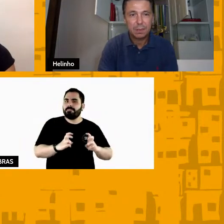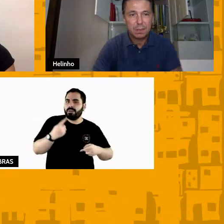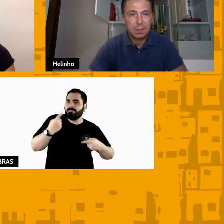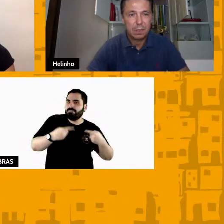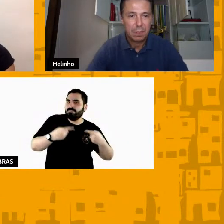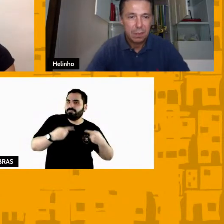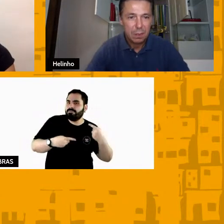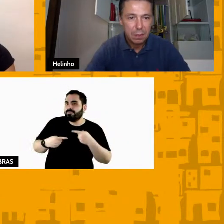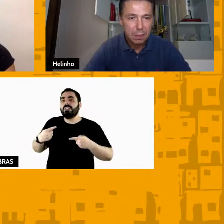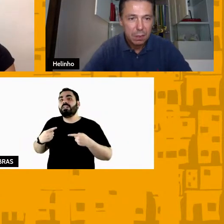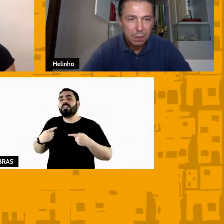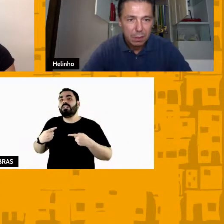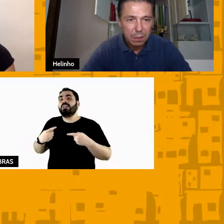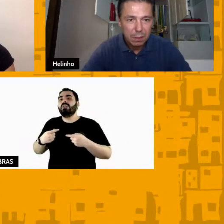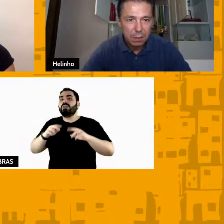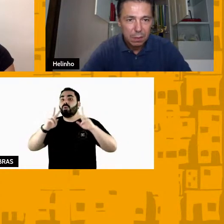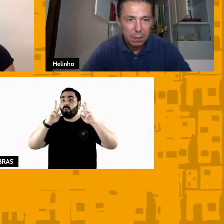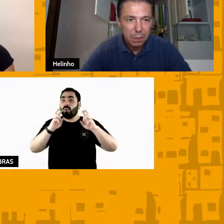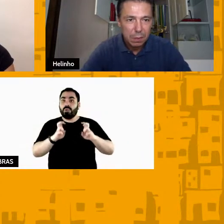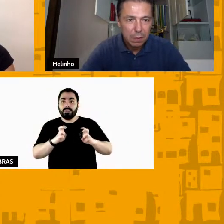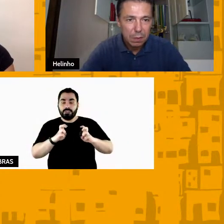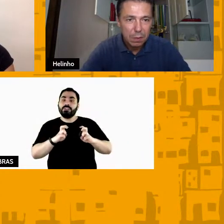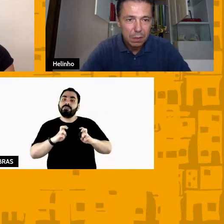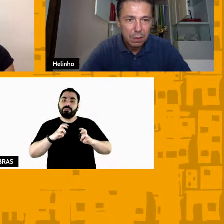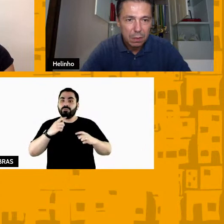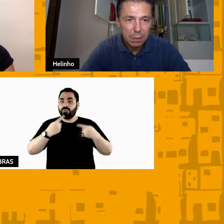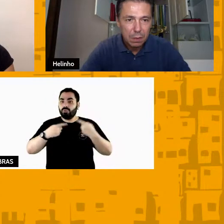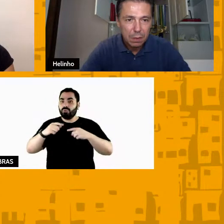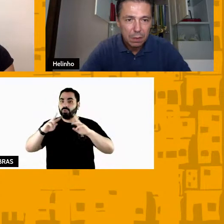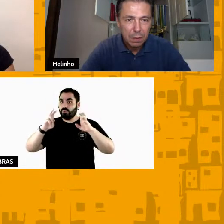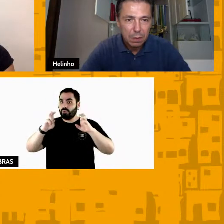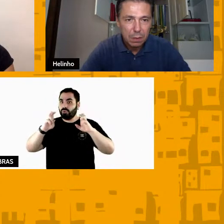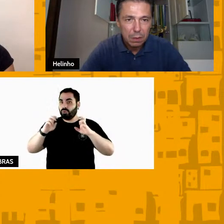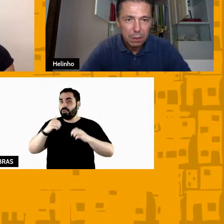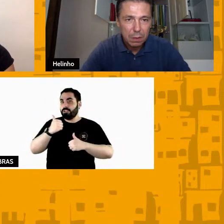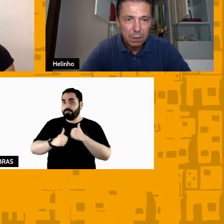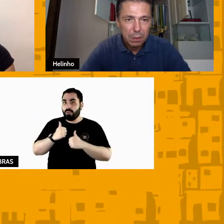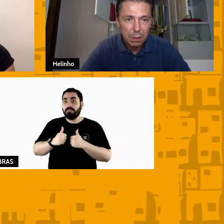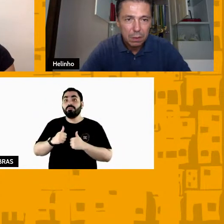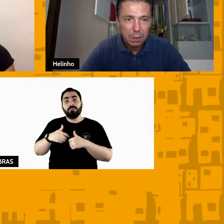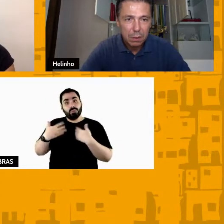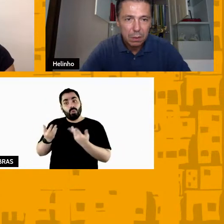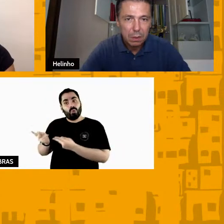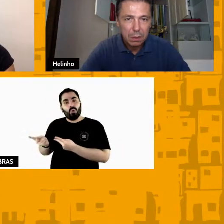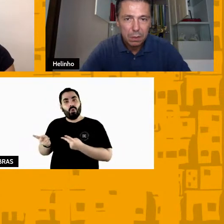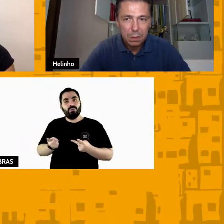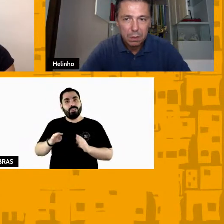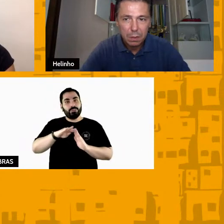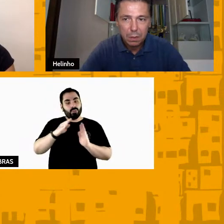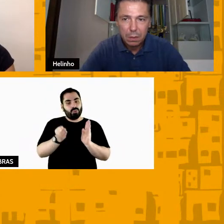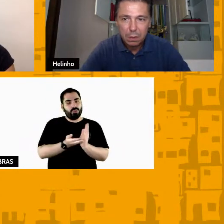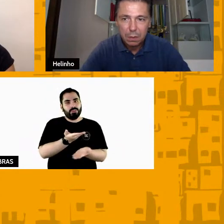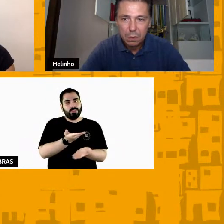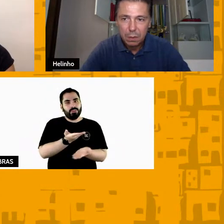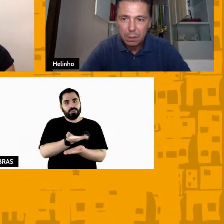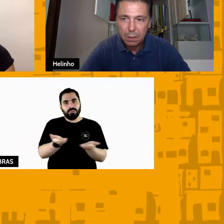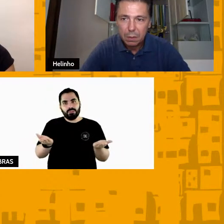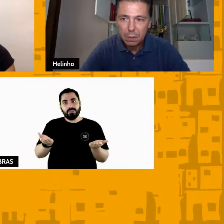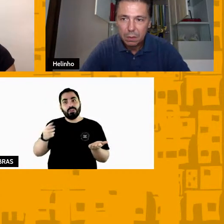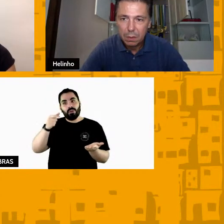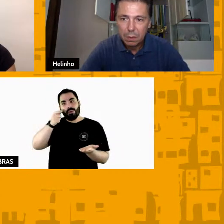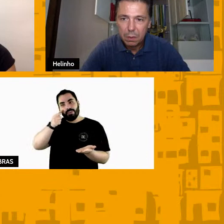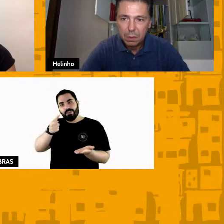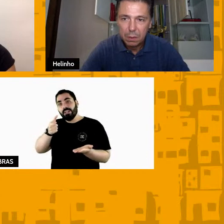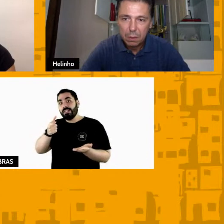aí que envolvem o esporte e desde já eu deixo aqui o meu convite para todos que estão nos assistindo que em abril tem mais